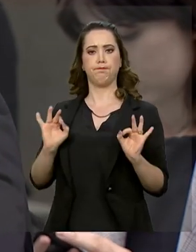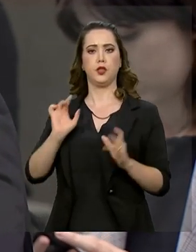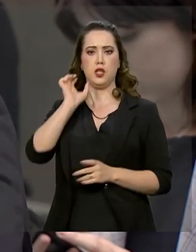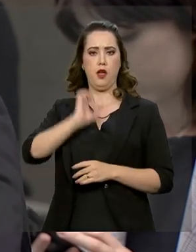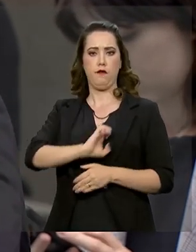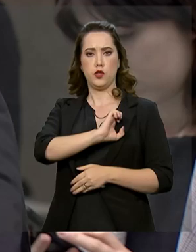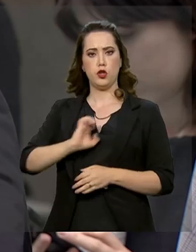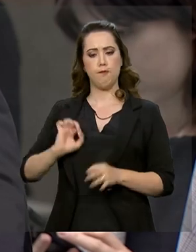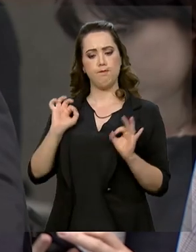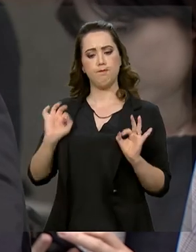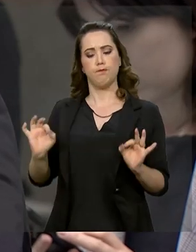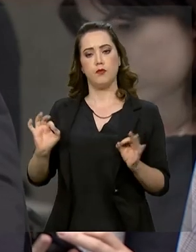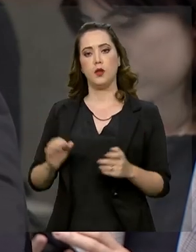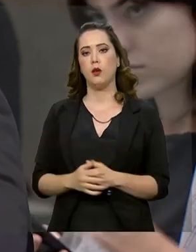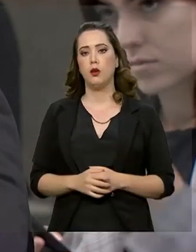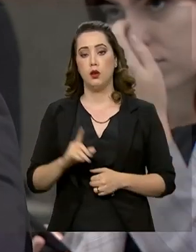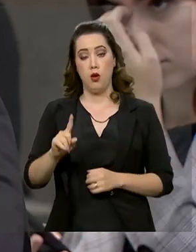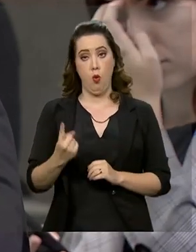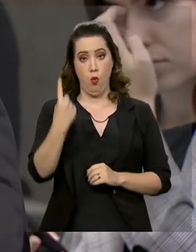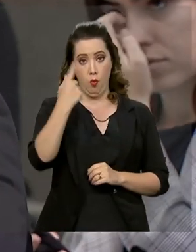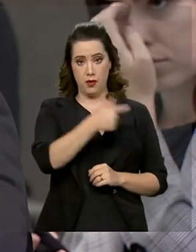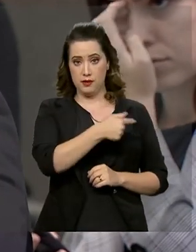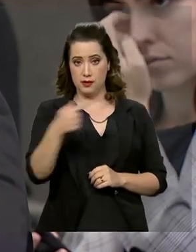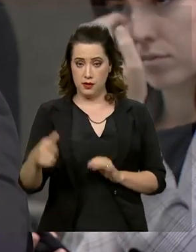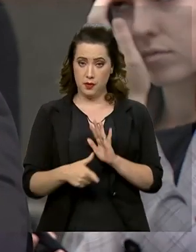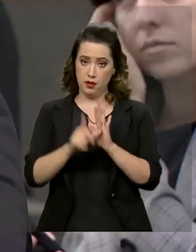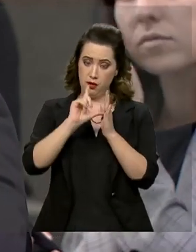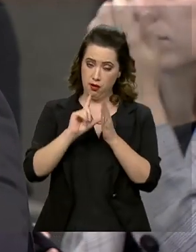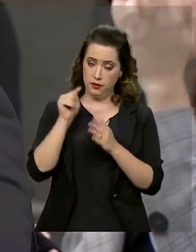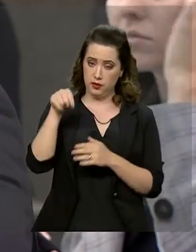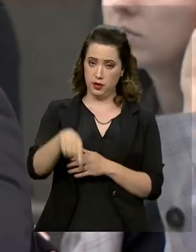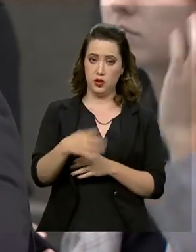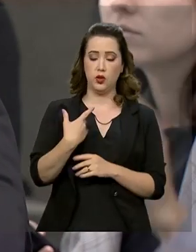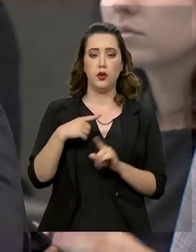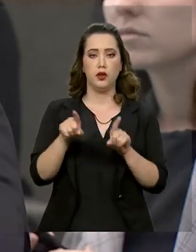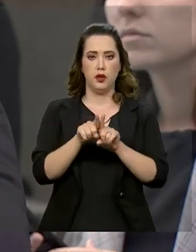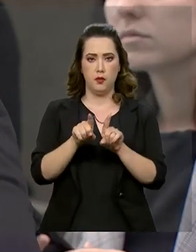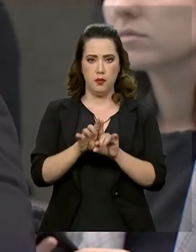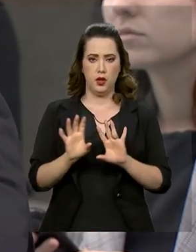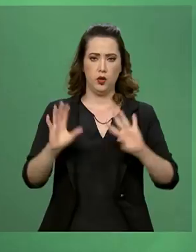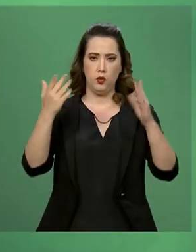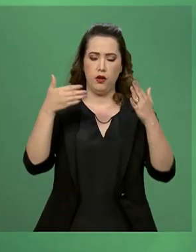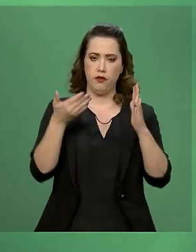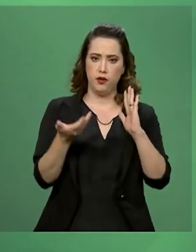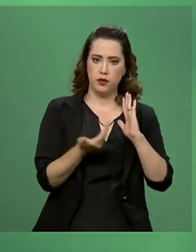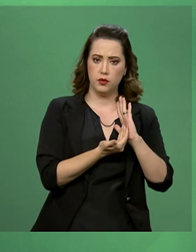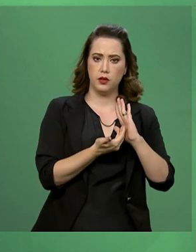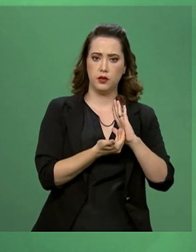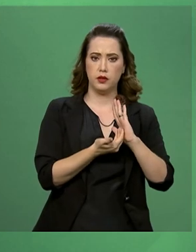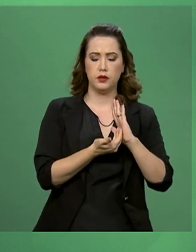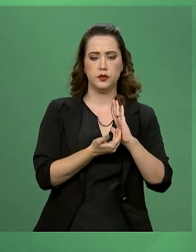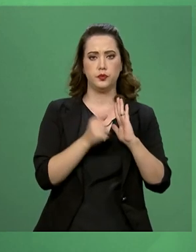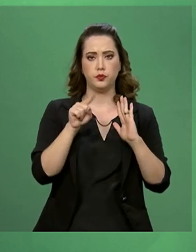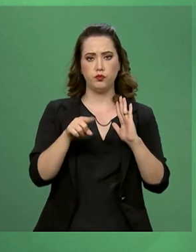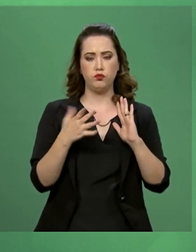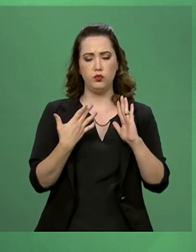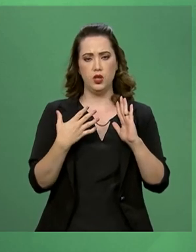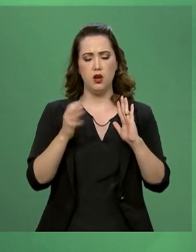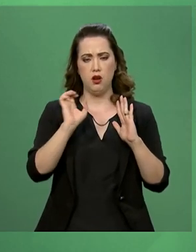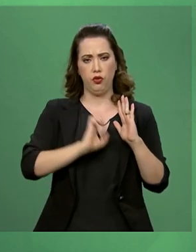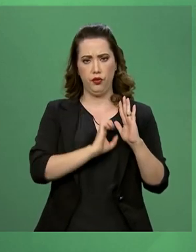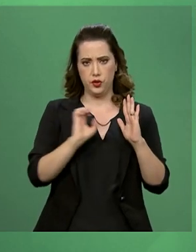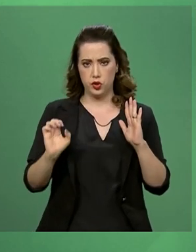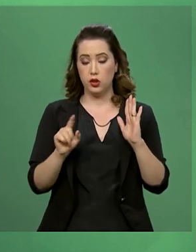antes, se eu não me engano, também num evento na Câmara, um evento evangélico, se eu não me engano, o